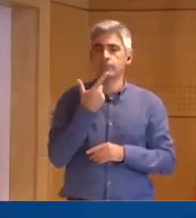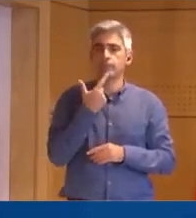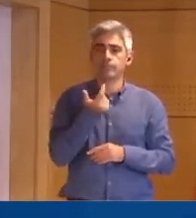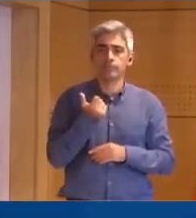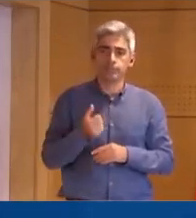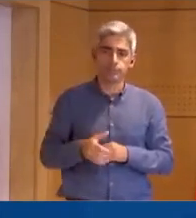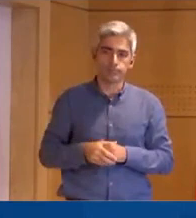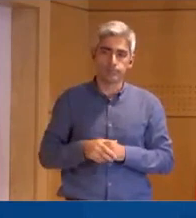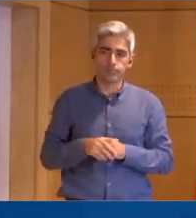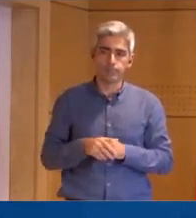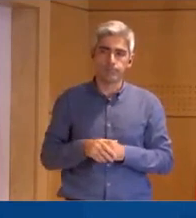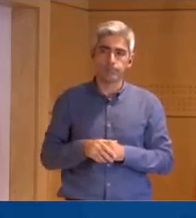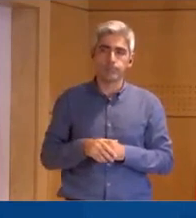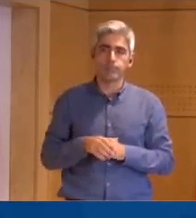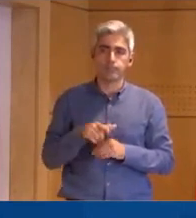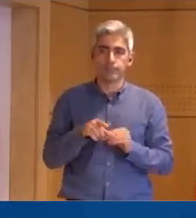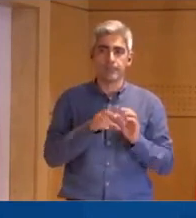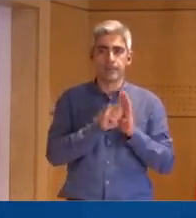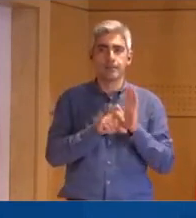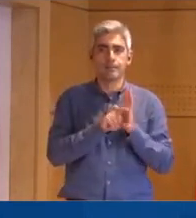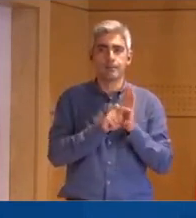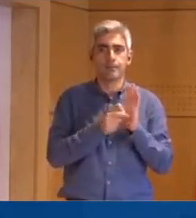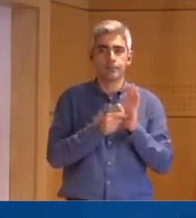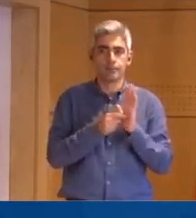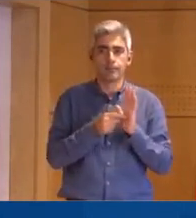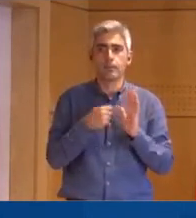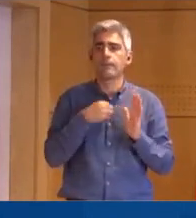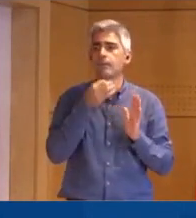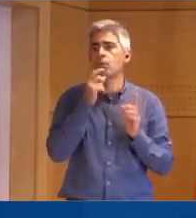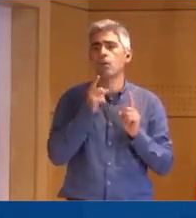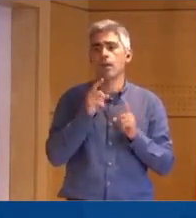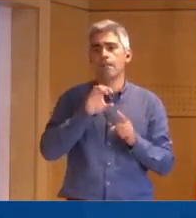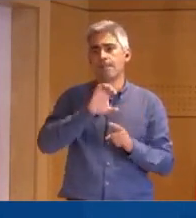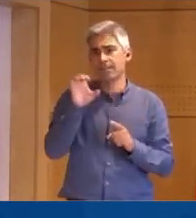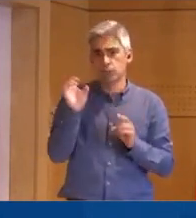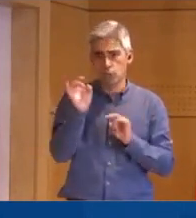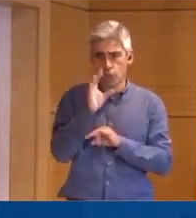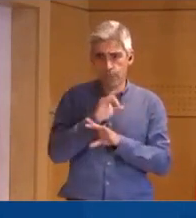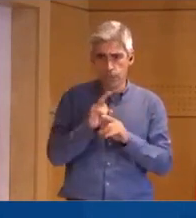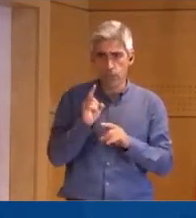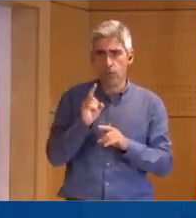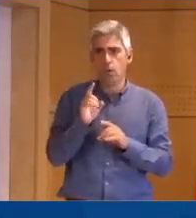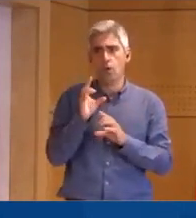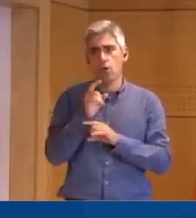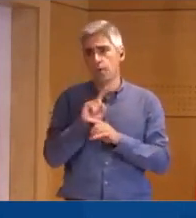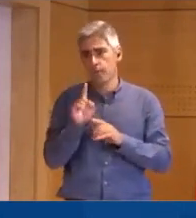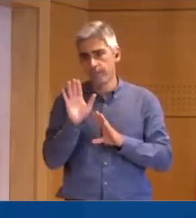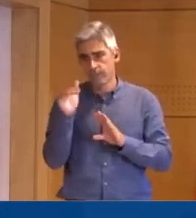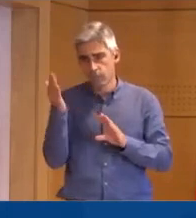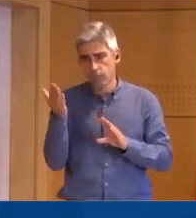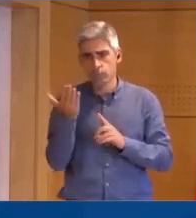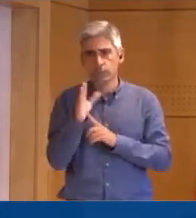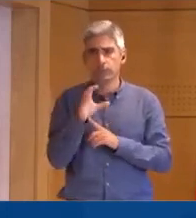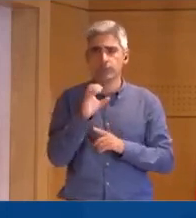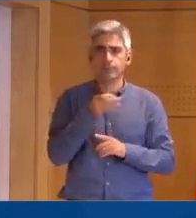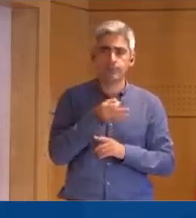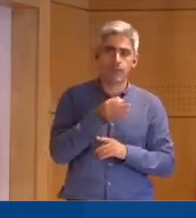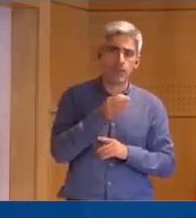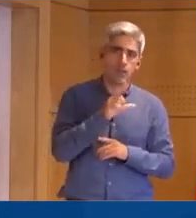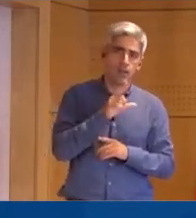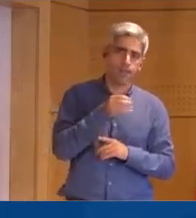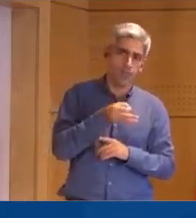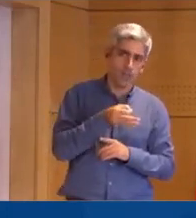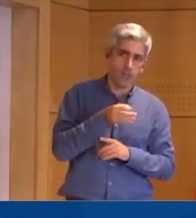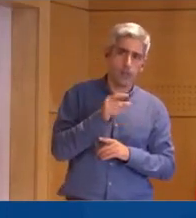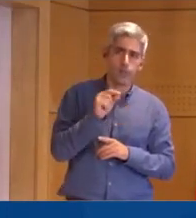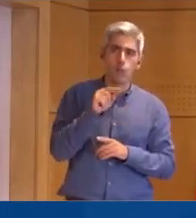sobre este diploma. Estamos a falar de países europeus e não europeus. Temos a parte da Cplp e depois